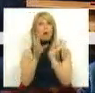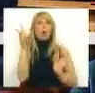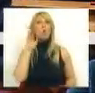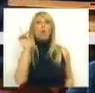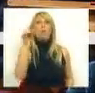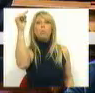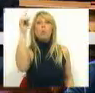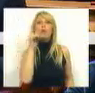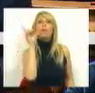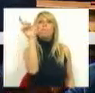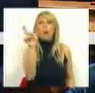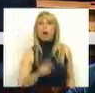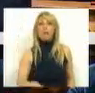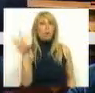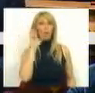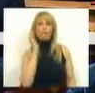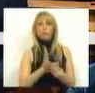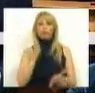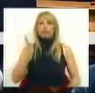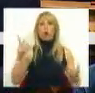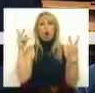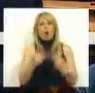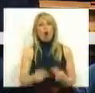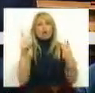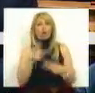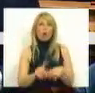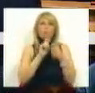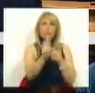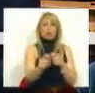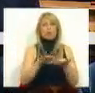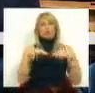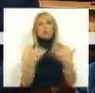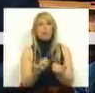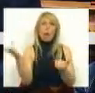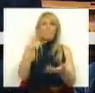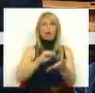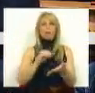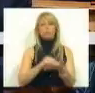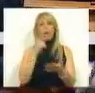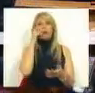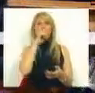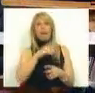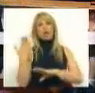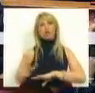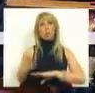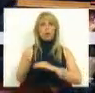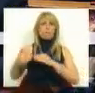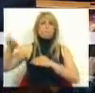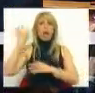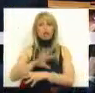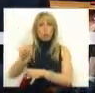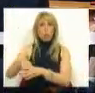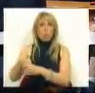uma palavra. Ouvimos apenas cortes em prestações sociais aos mais pobres e aos mais excluídos entre os desempregados.